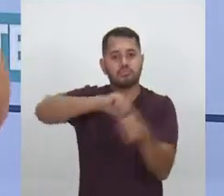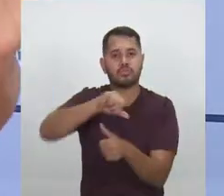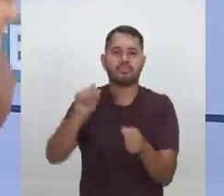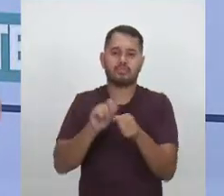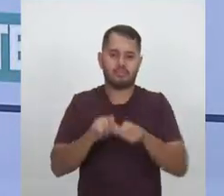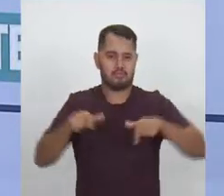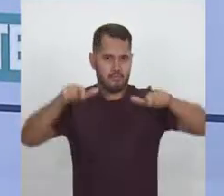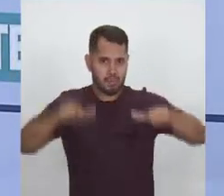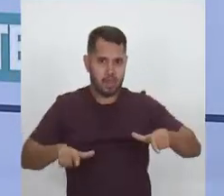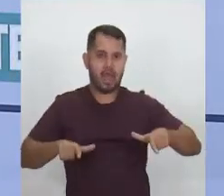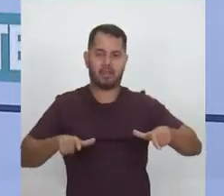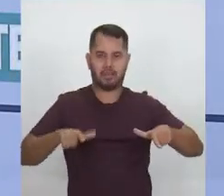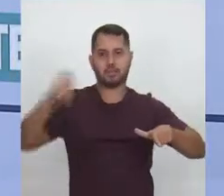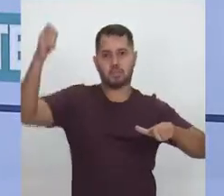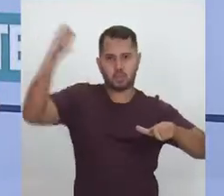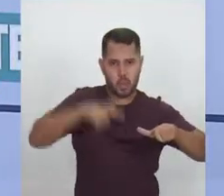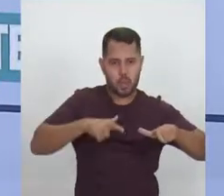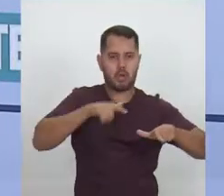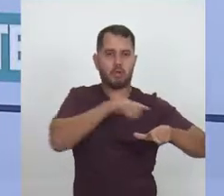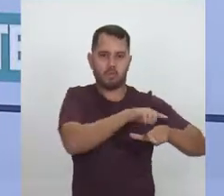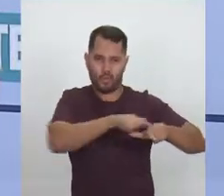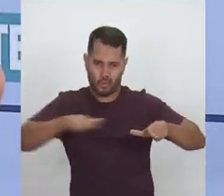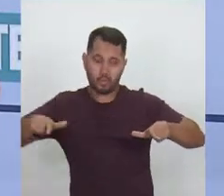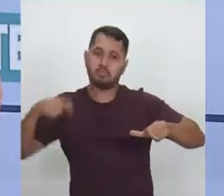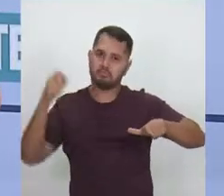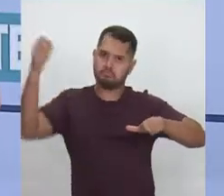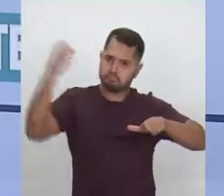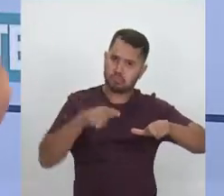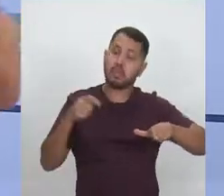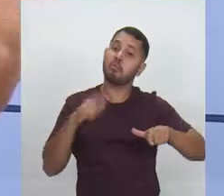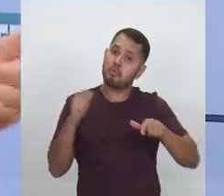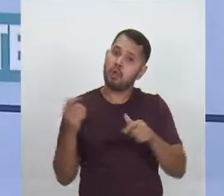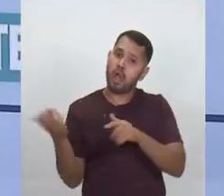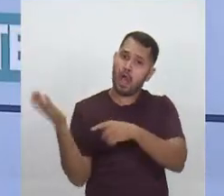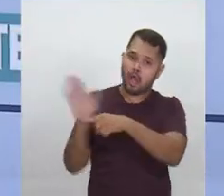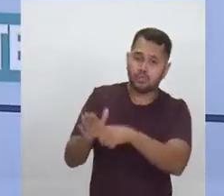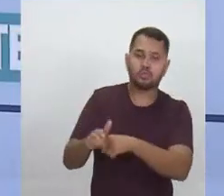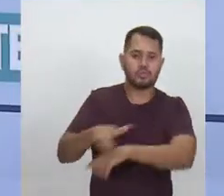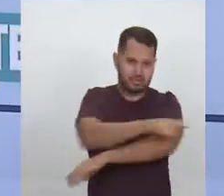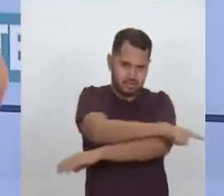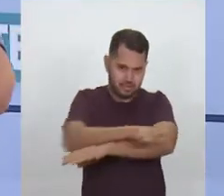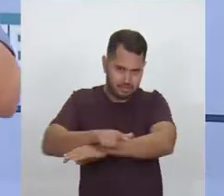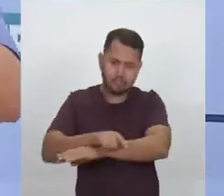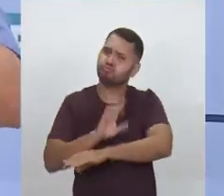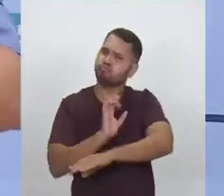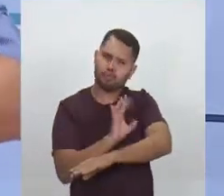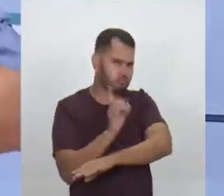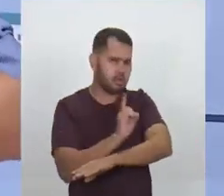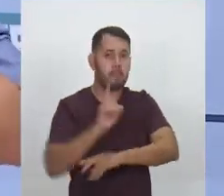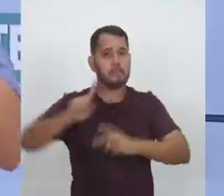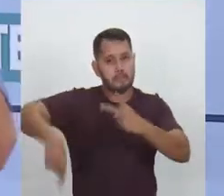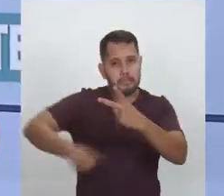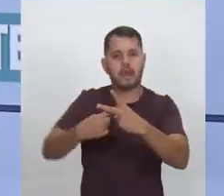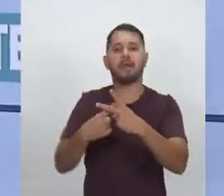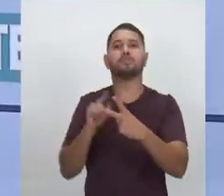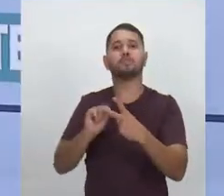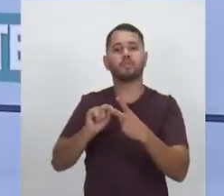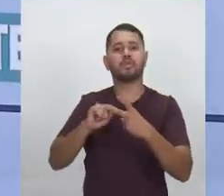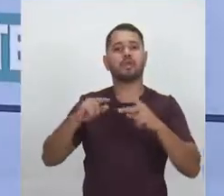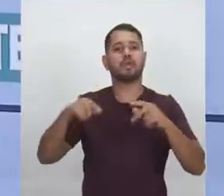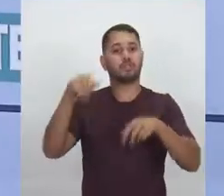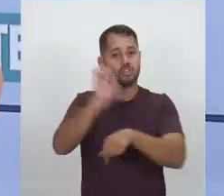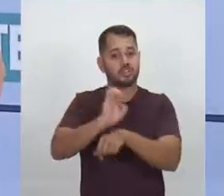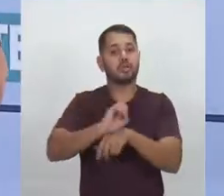placas de energia solar. E nós queremos desenvolver o estado do Amazonas além do asfalto. Nós queremos transformar o Amazonas num estado